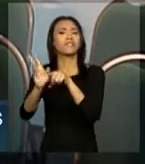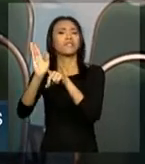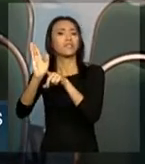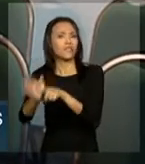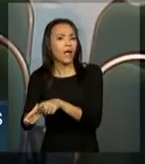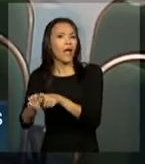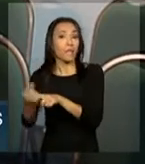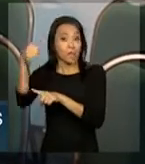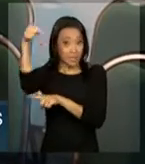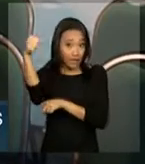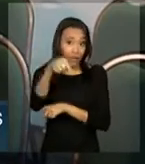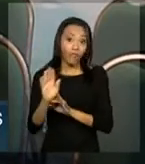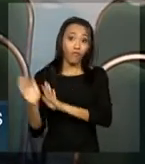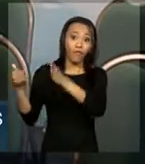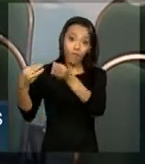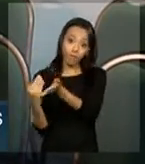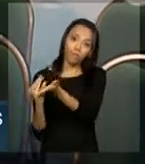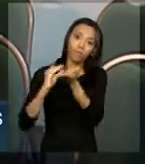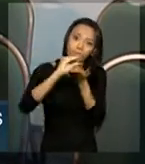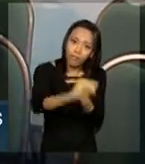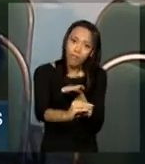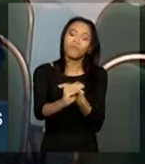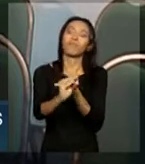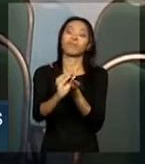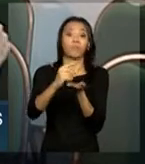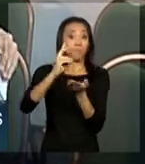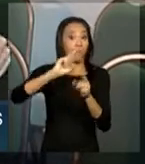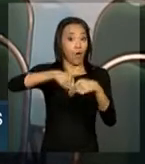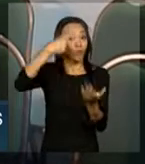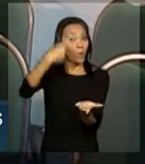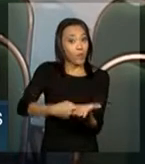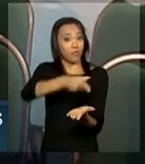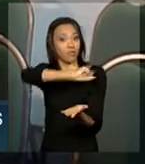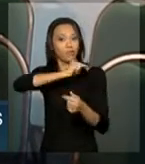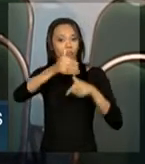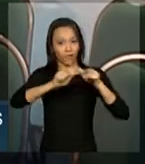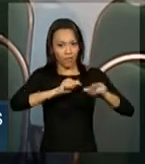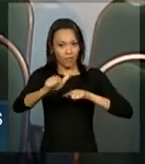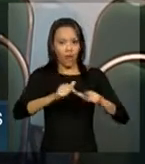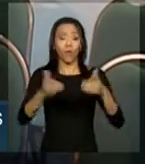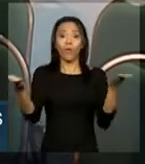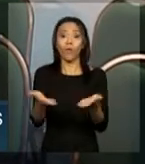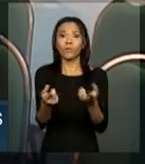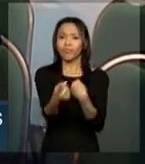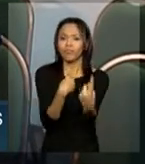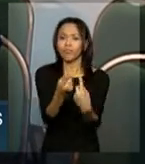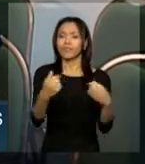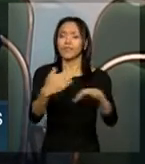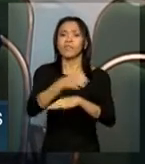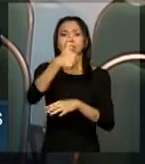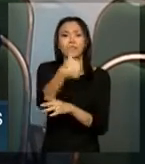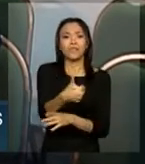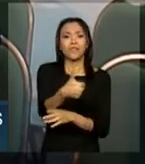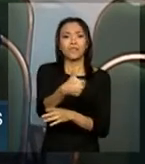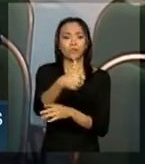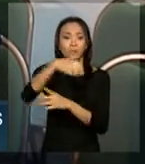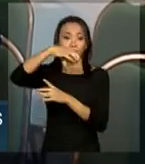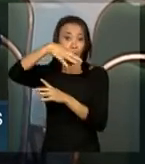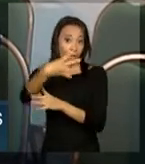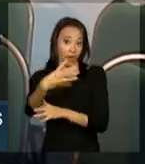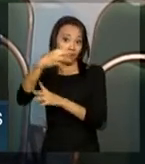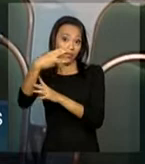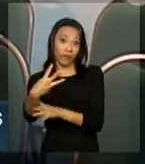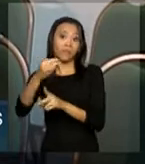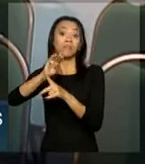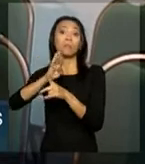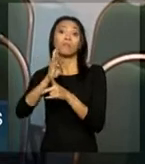para este mesmo setor a partir do pacto, a mobilidade urbana no país conta hoje com 143 bilhões de